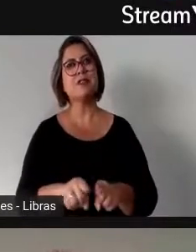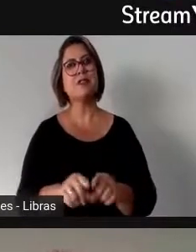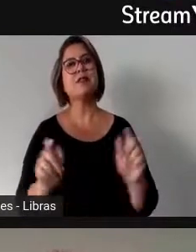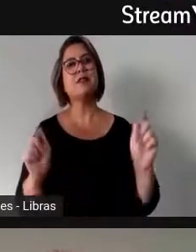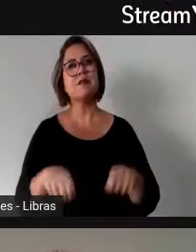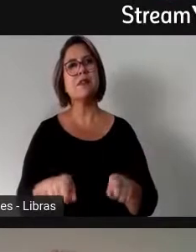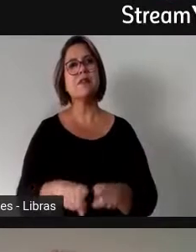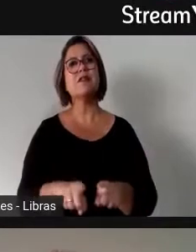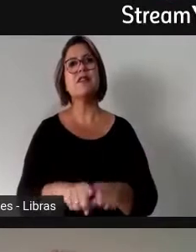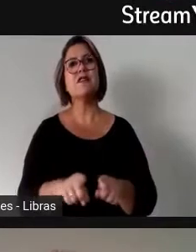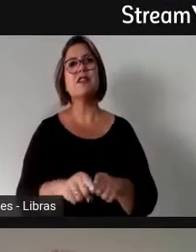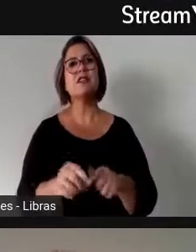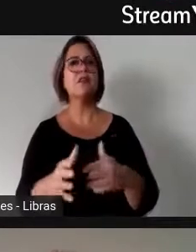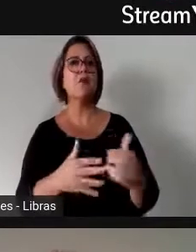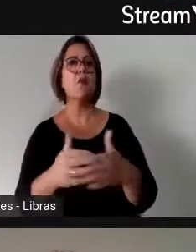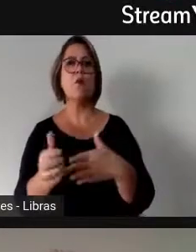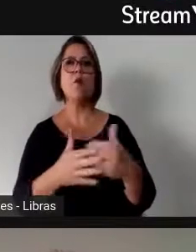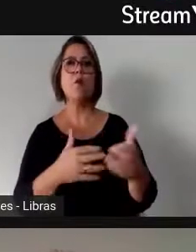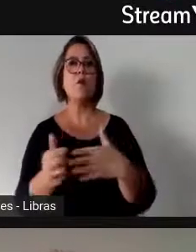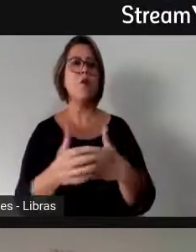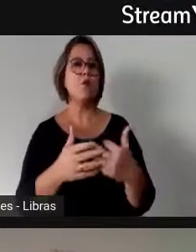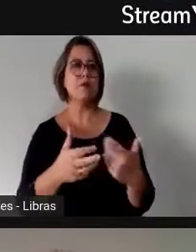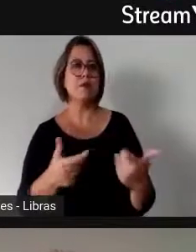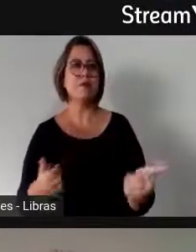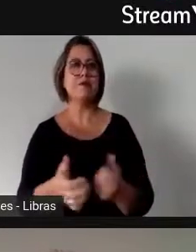colocação, então, da Beatriz Laurindo.